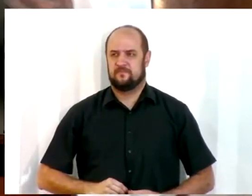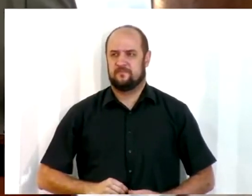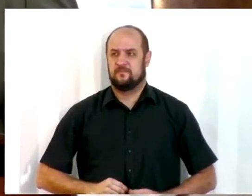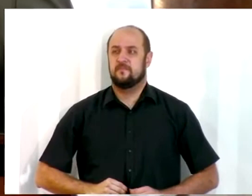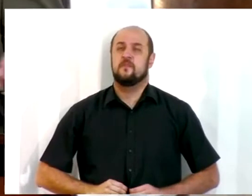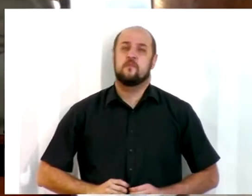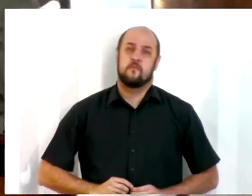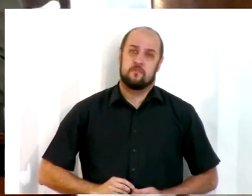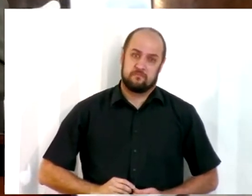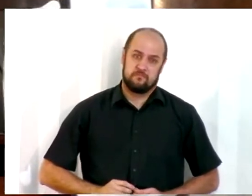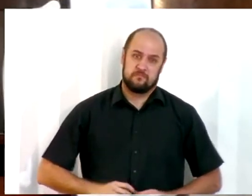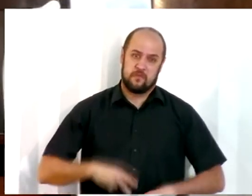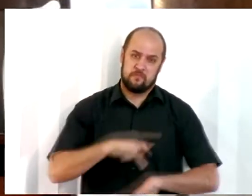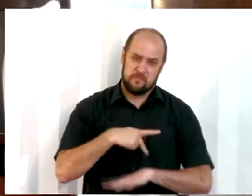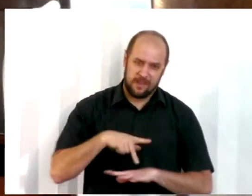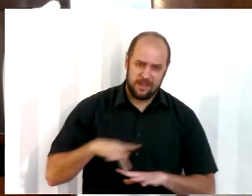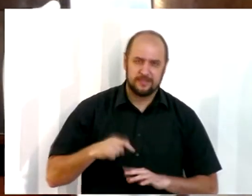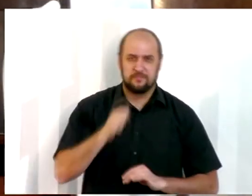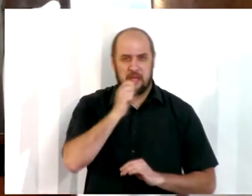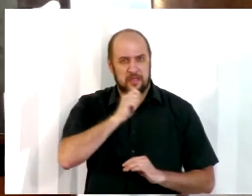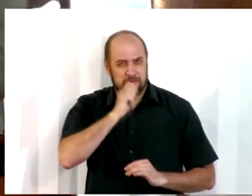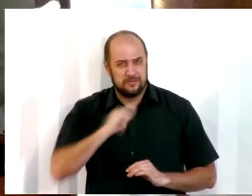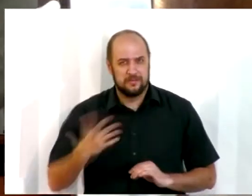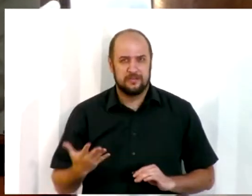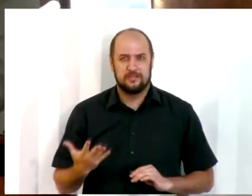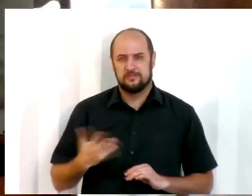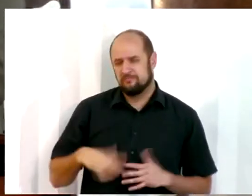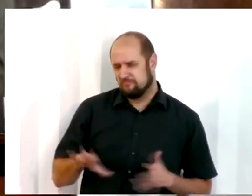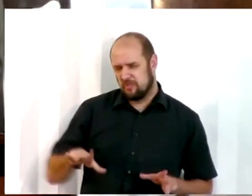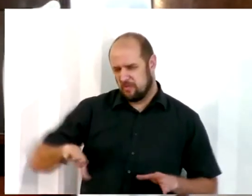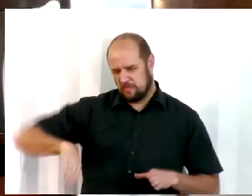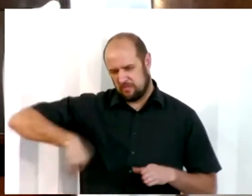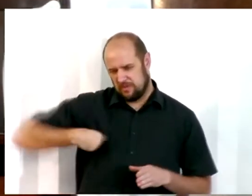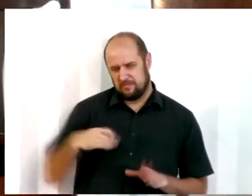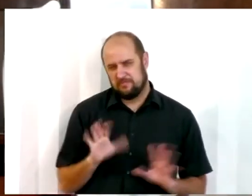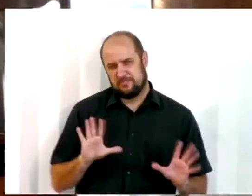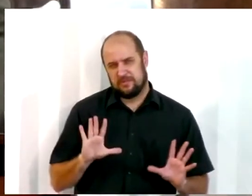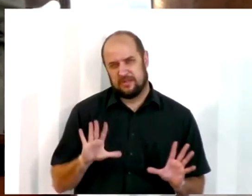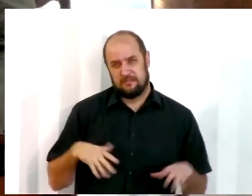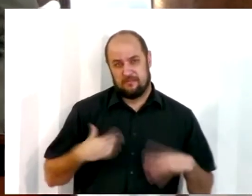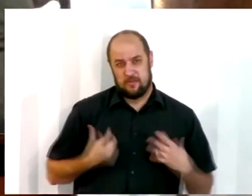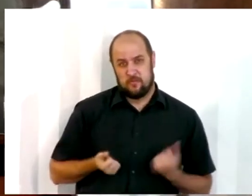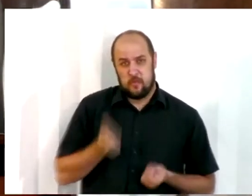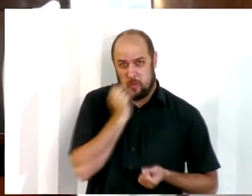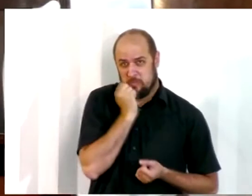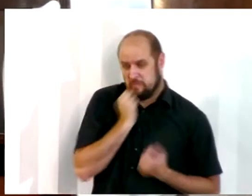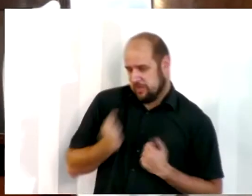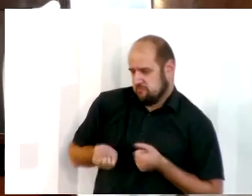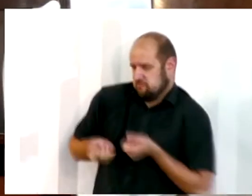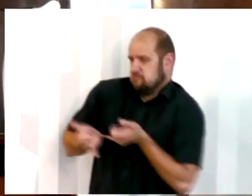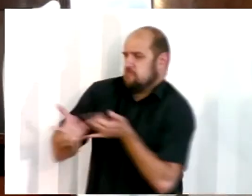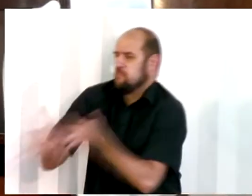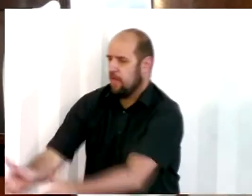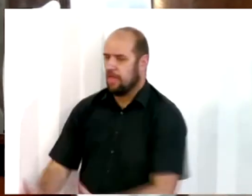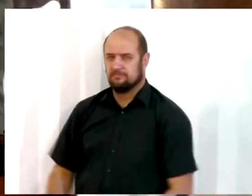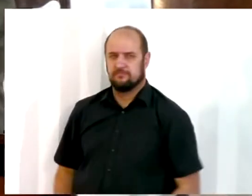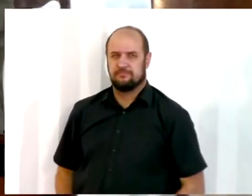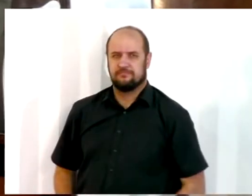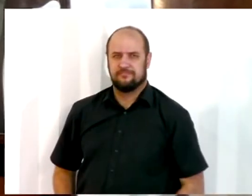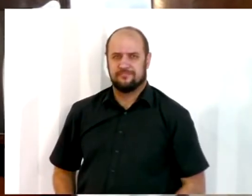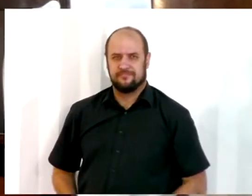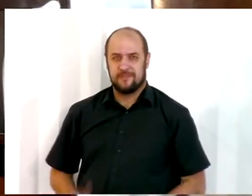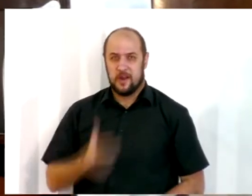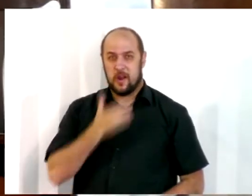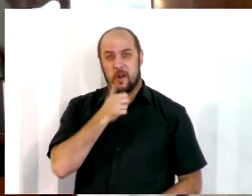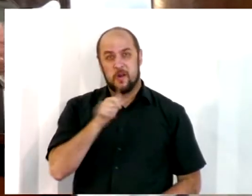tem sorveteria, e a gente não queria levar a Bíblia, gente, então a minha mãe voltava com um monte de Bíblia na mão assim, eu entregava a minha Bíblia para a minha irmã,